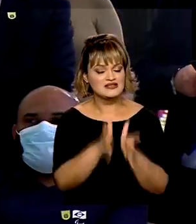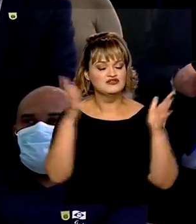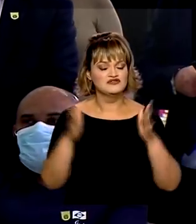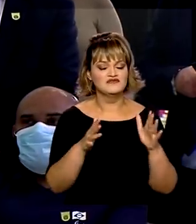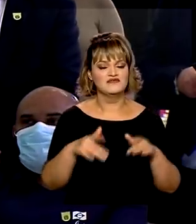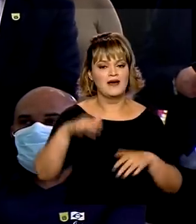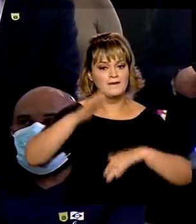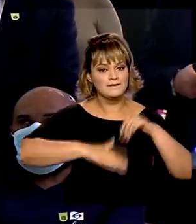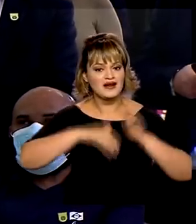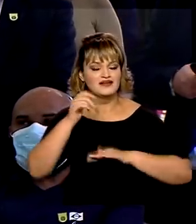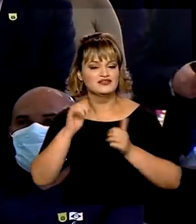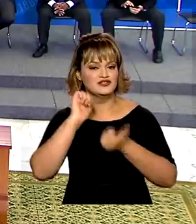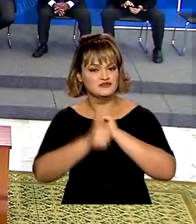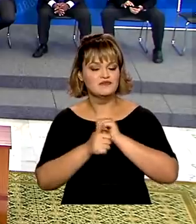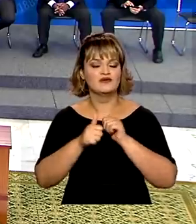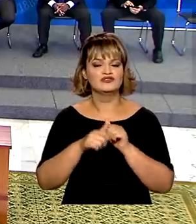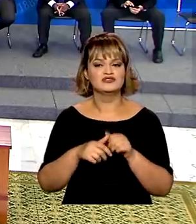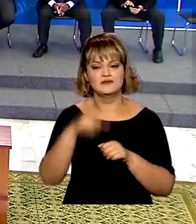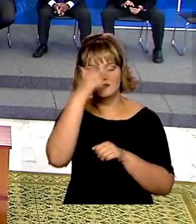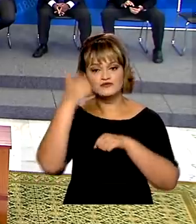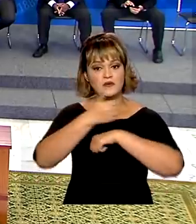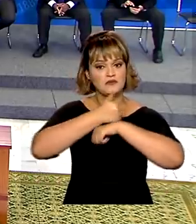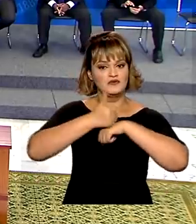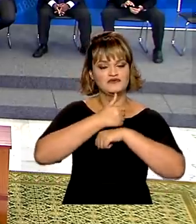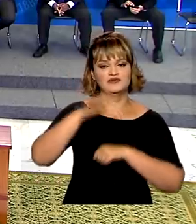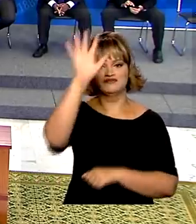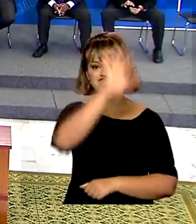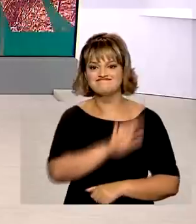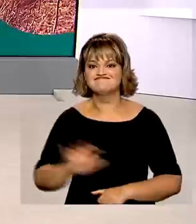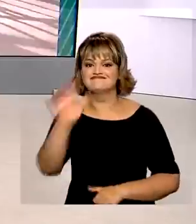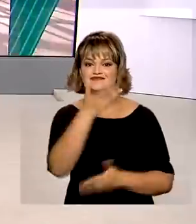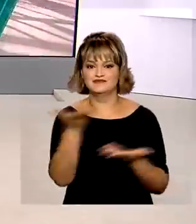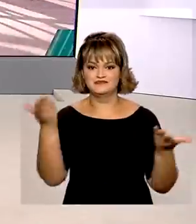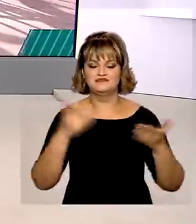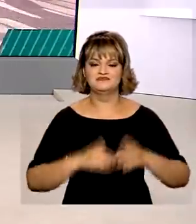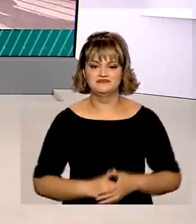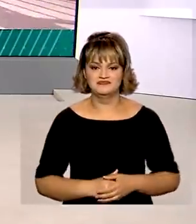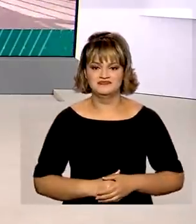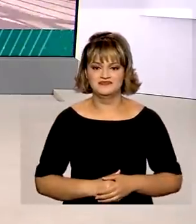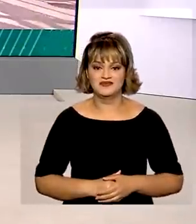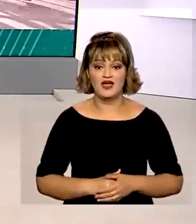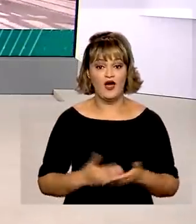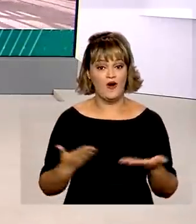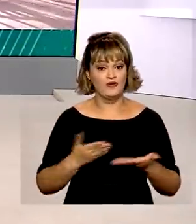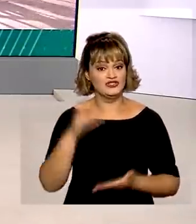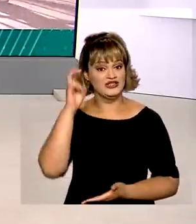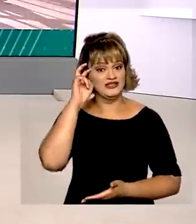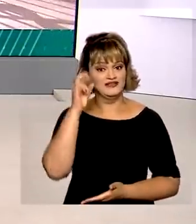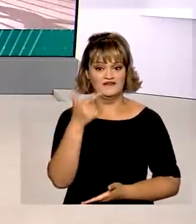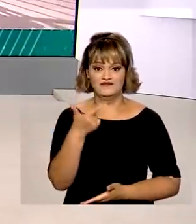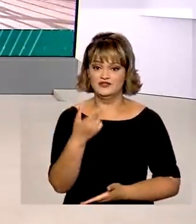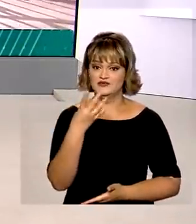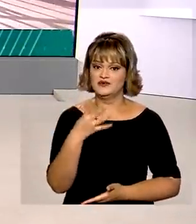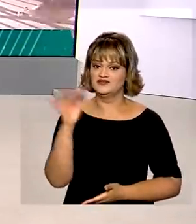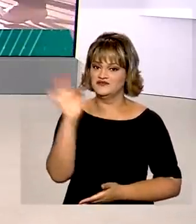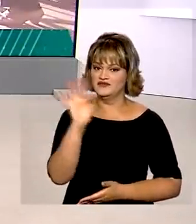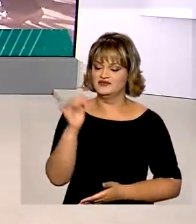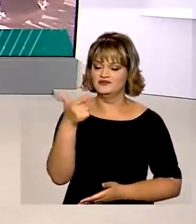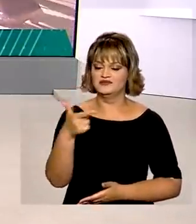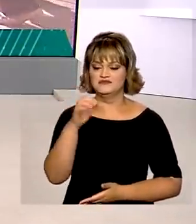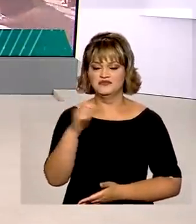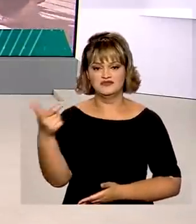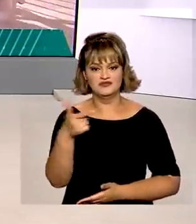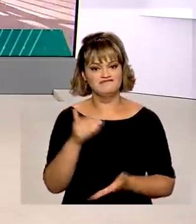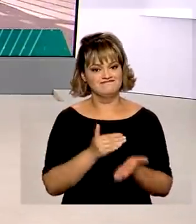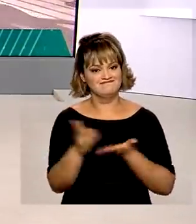fortalecer a prática esportiva e os atletas em todo o Brasil. A edição desta quinta-feira, 24 de fevereiro